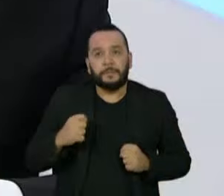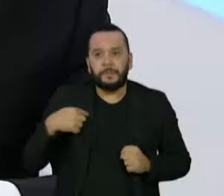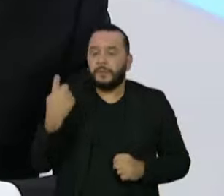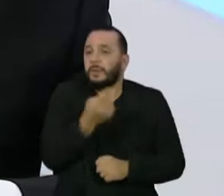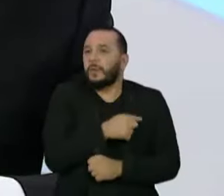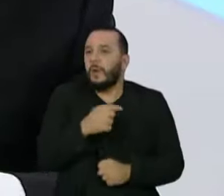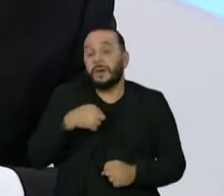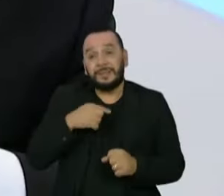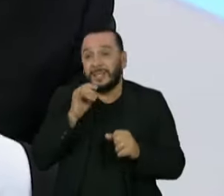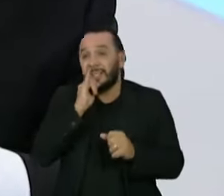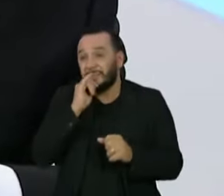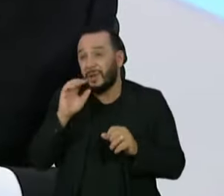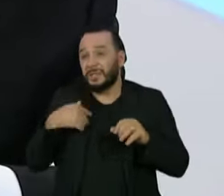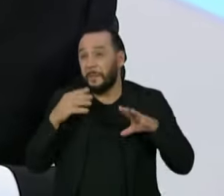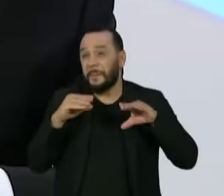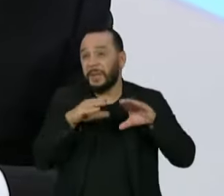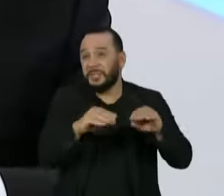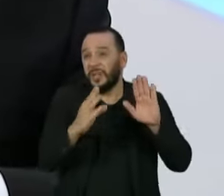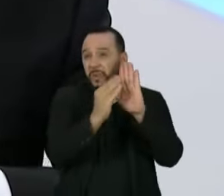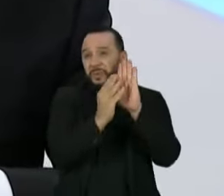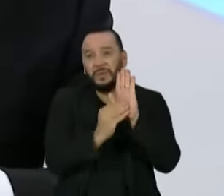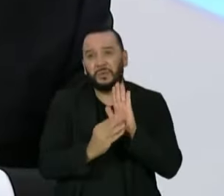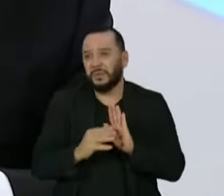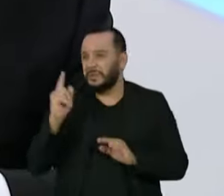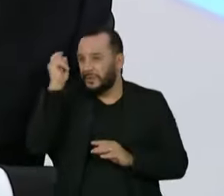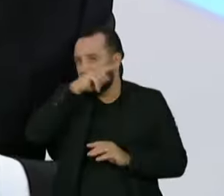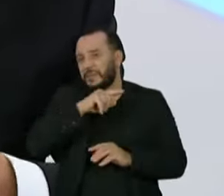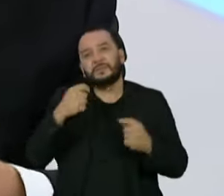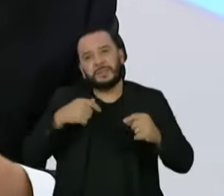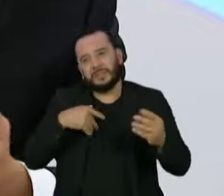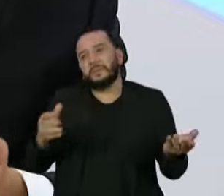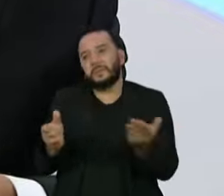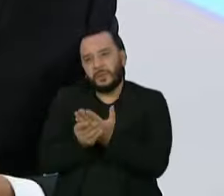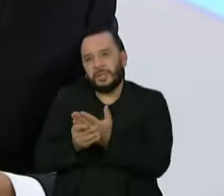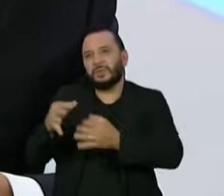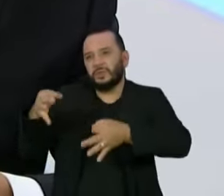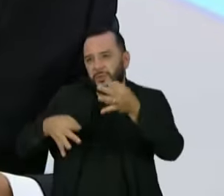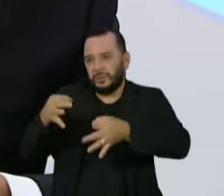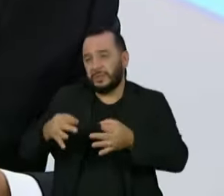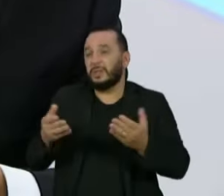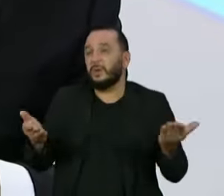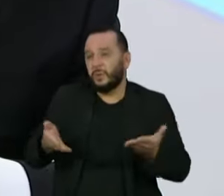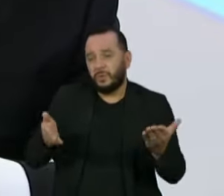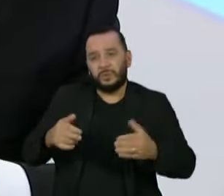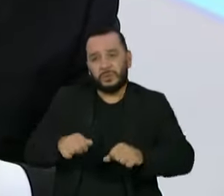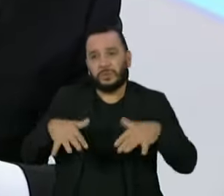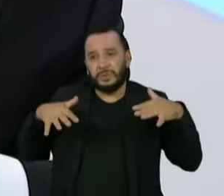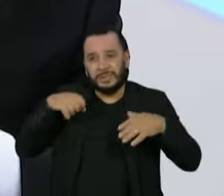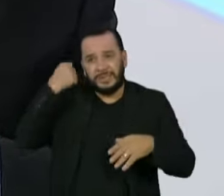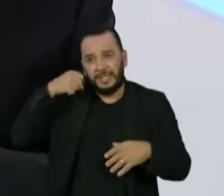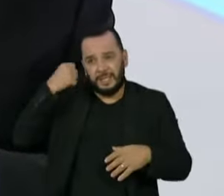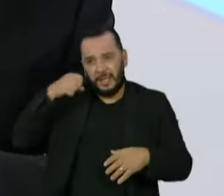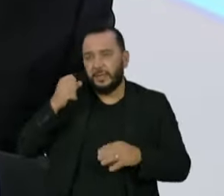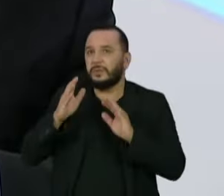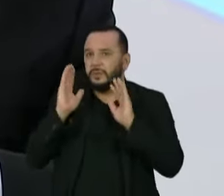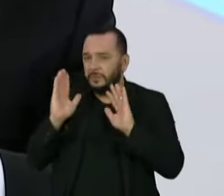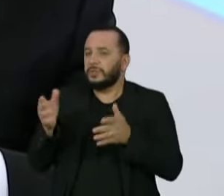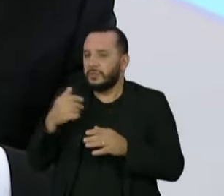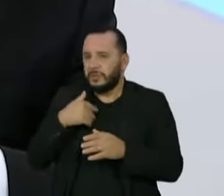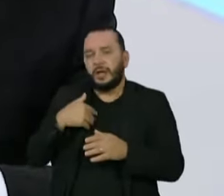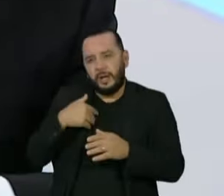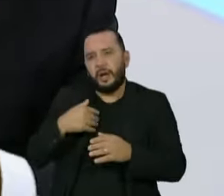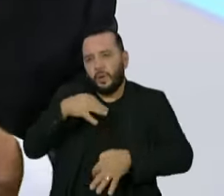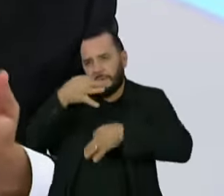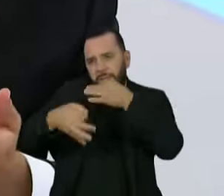Para tratar de conteúdo, tem que ser caso a caso na justiça. Então, o Senado já deu sua participação e a está sugerindo para o relatório final da